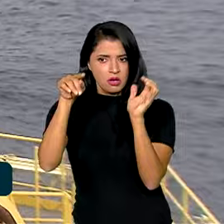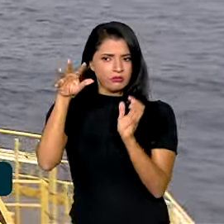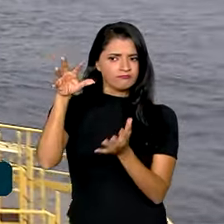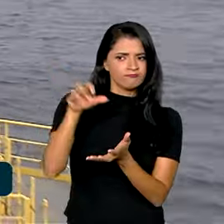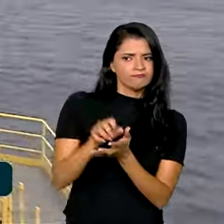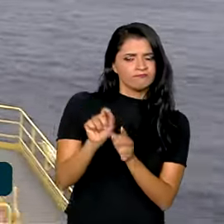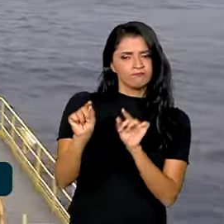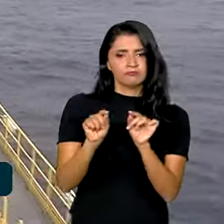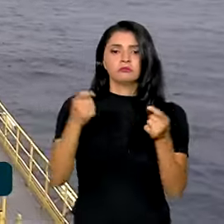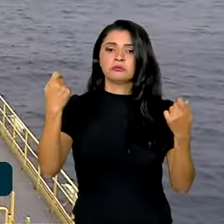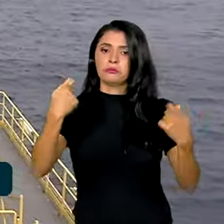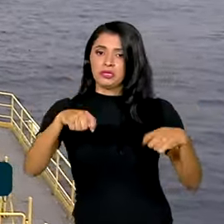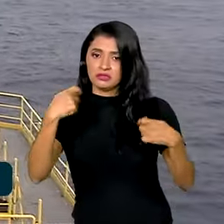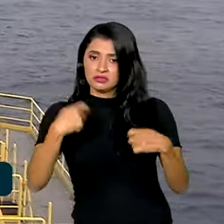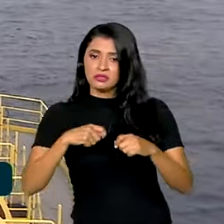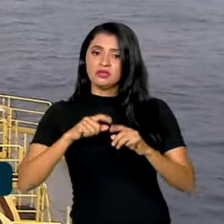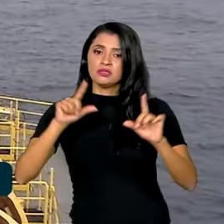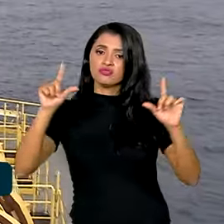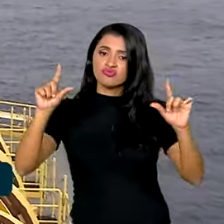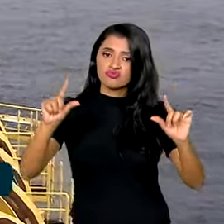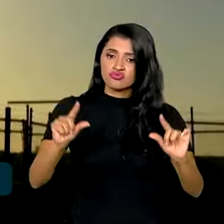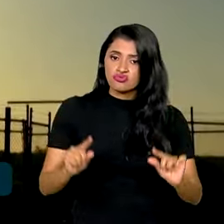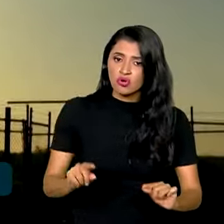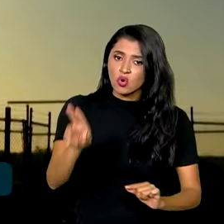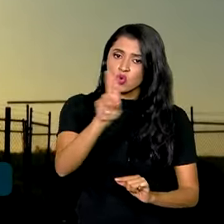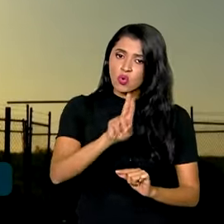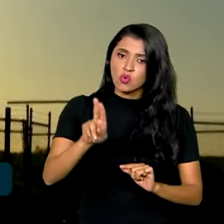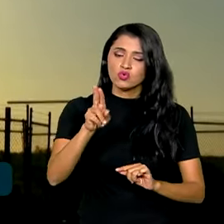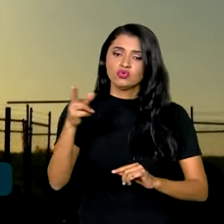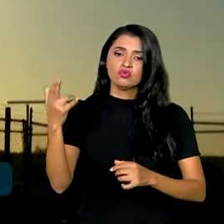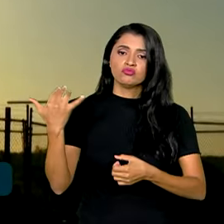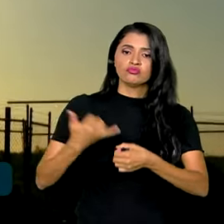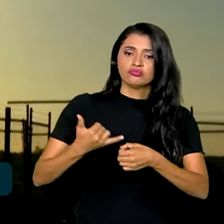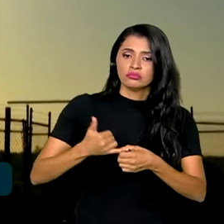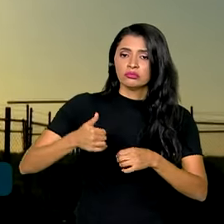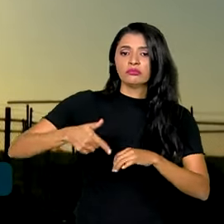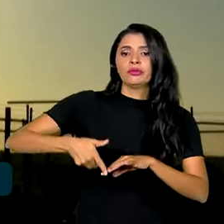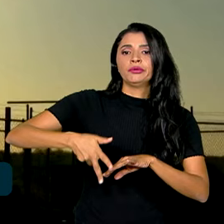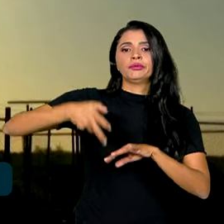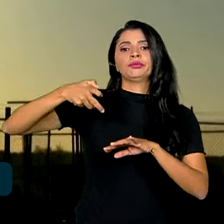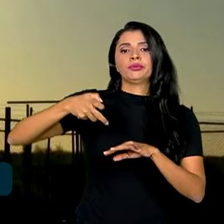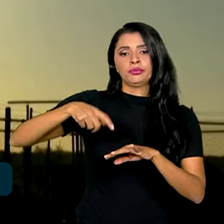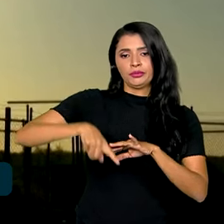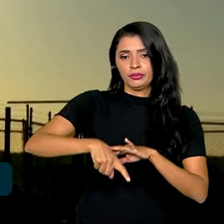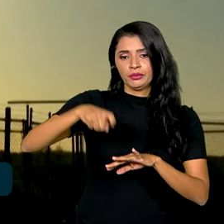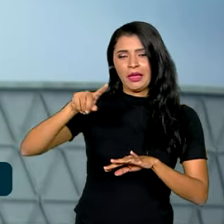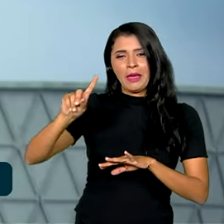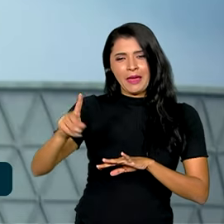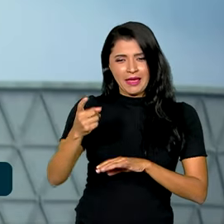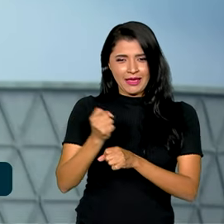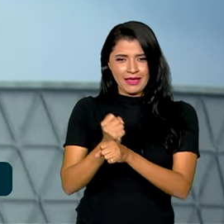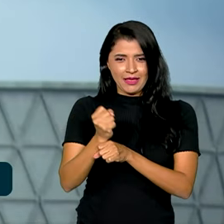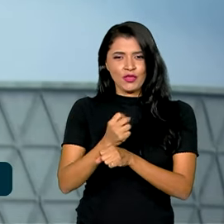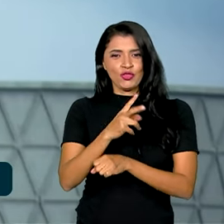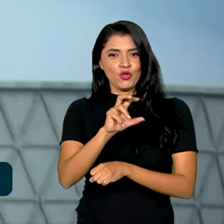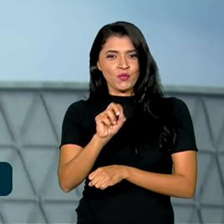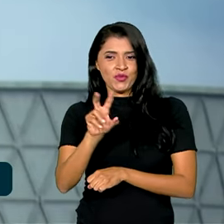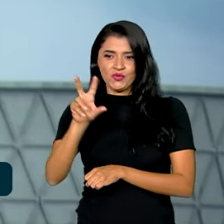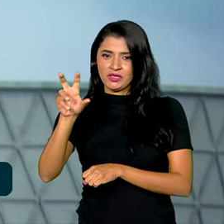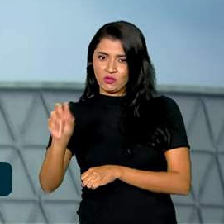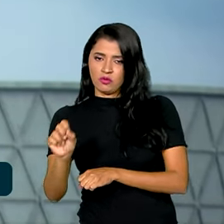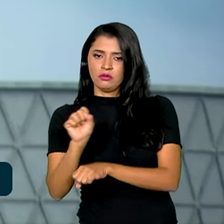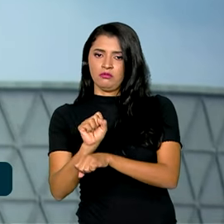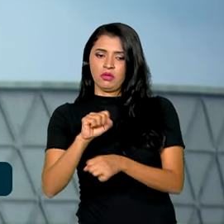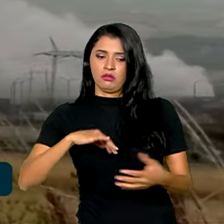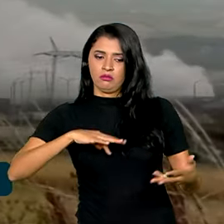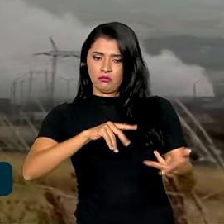necessidade de reduzir gradualmente o uso de combustíveis fósseis. Na linha de chegada, em 2050, espera-se que o planeta